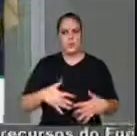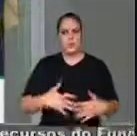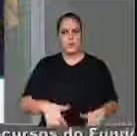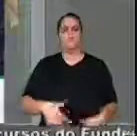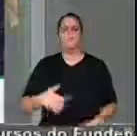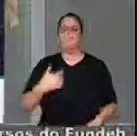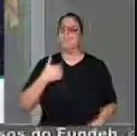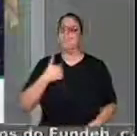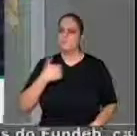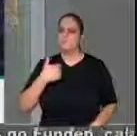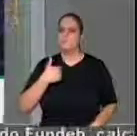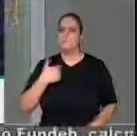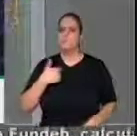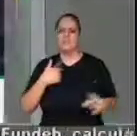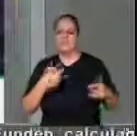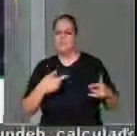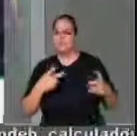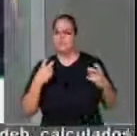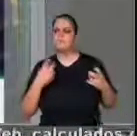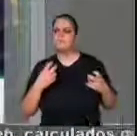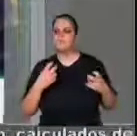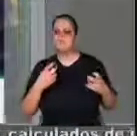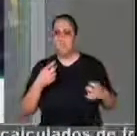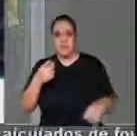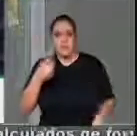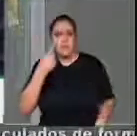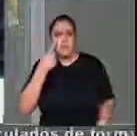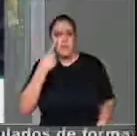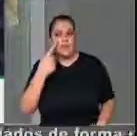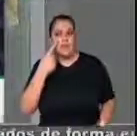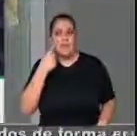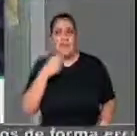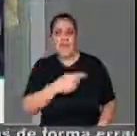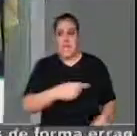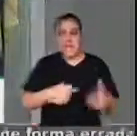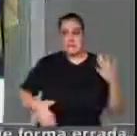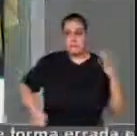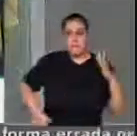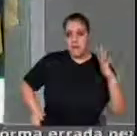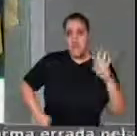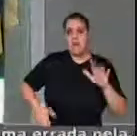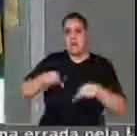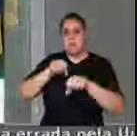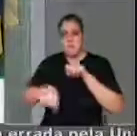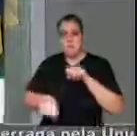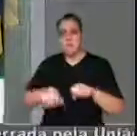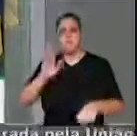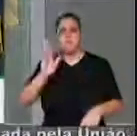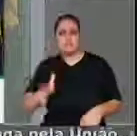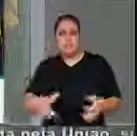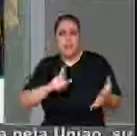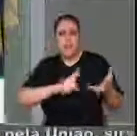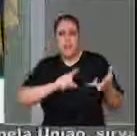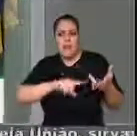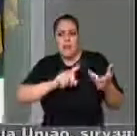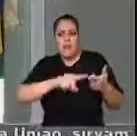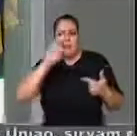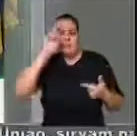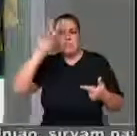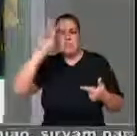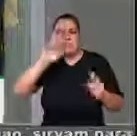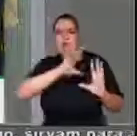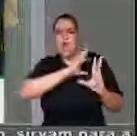prenderem esse criminoso, vocês verão que ele já deveria estar na cadeia. Porque hoje a